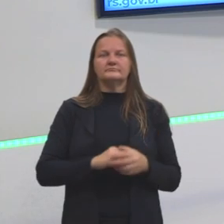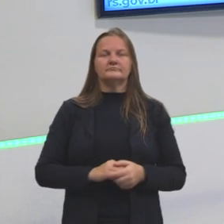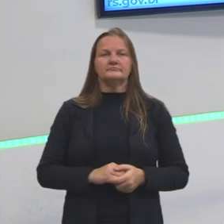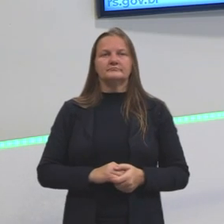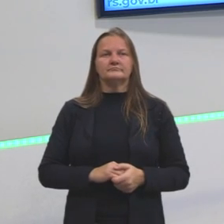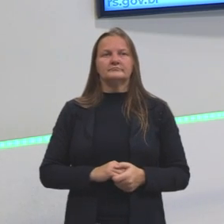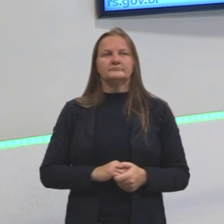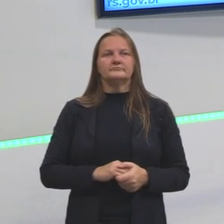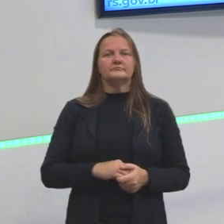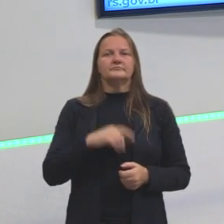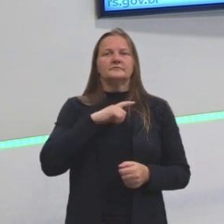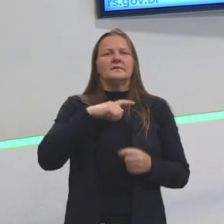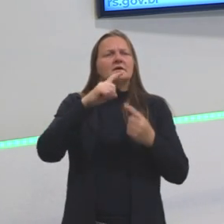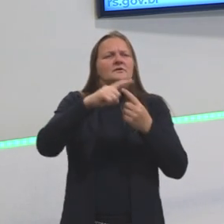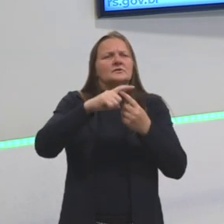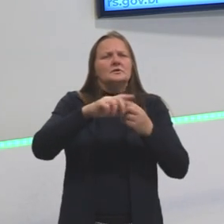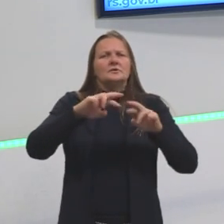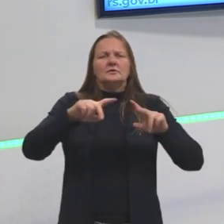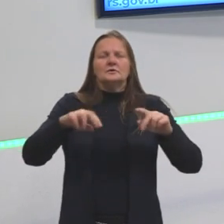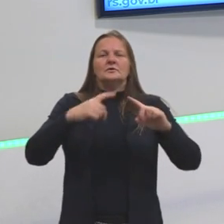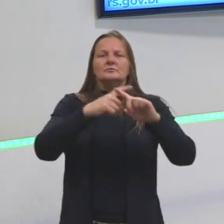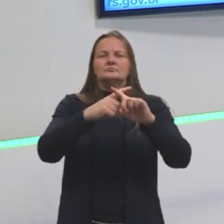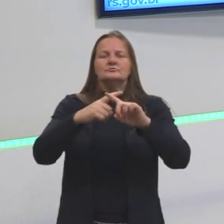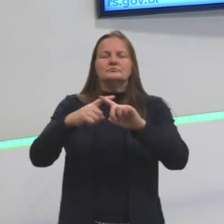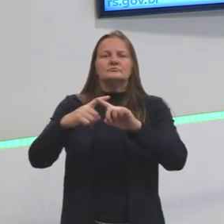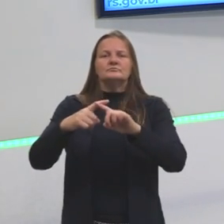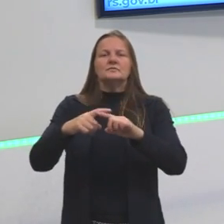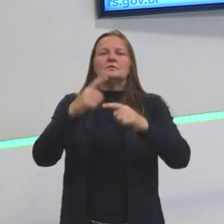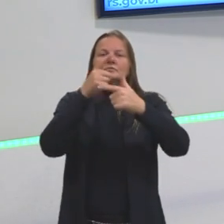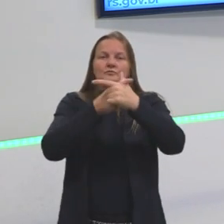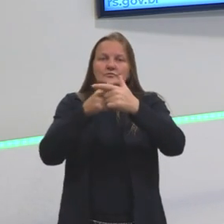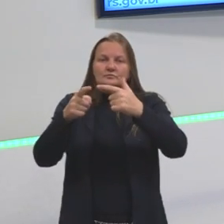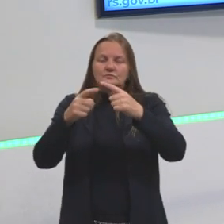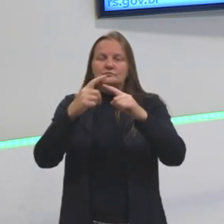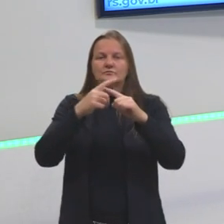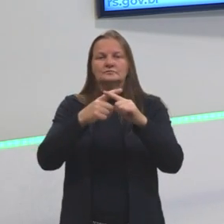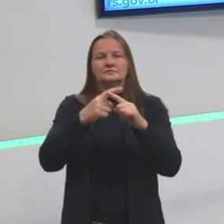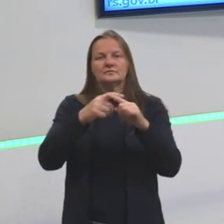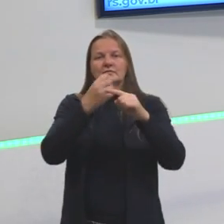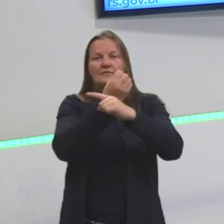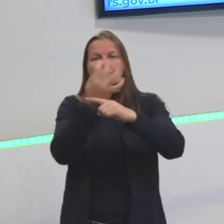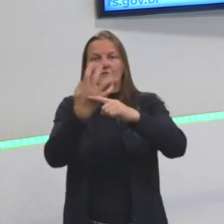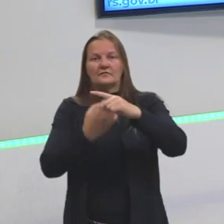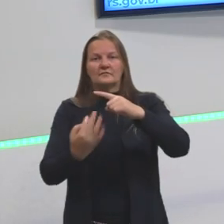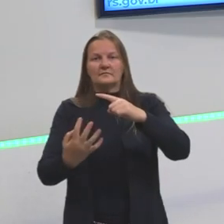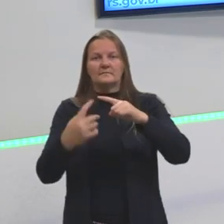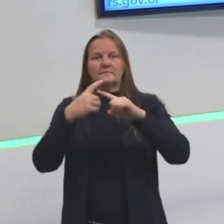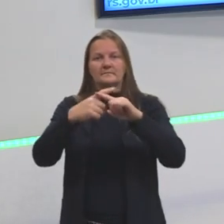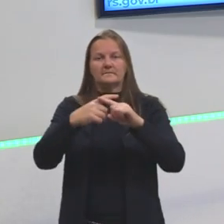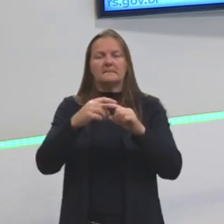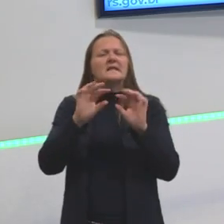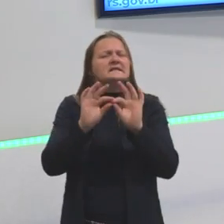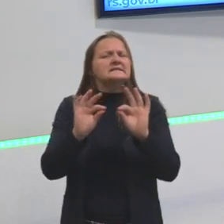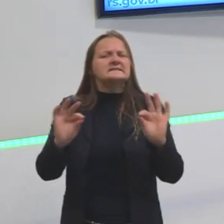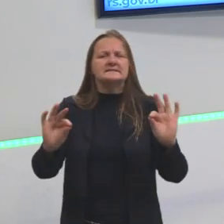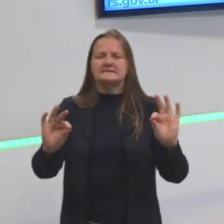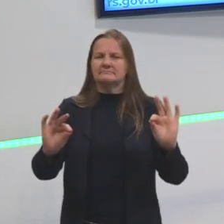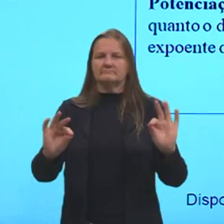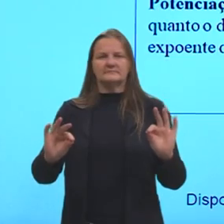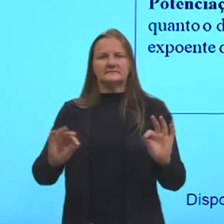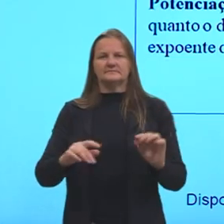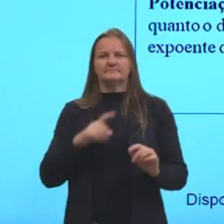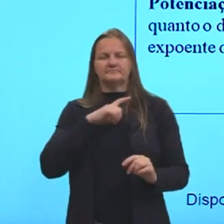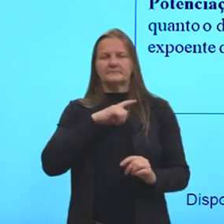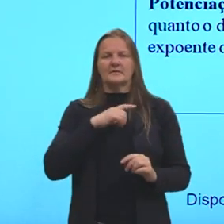Já nós temos também multiplicação e divisão de frações. Aí é bem simples. A multiplicação,